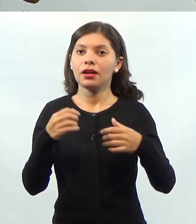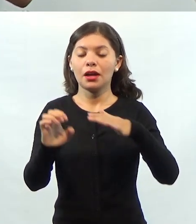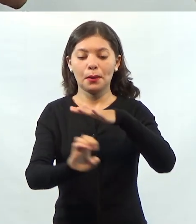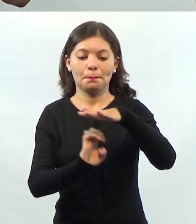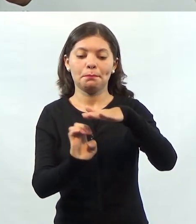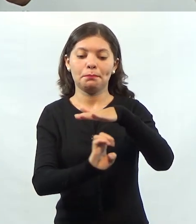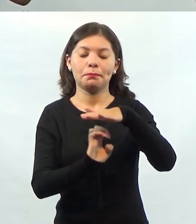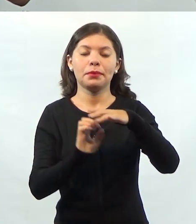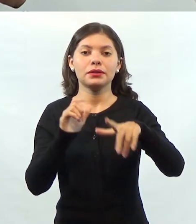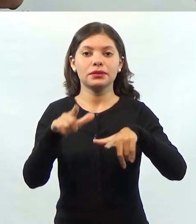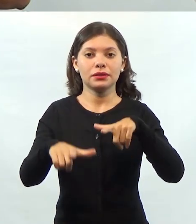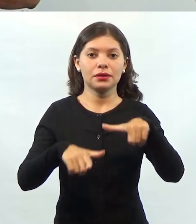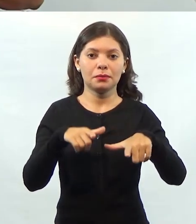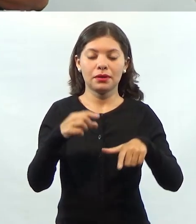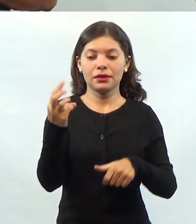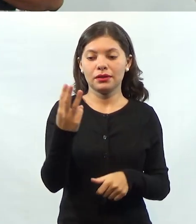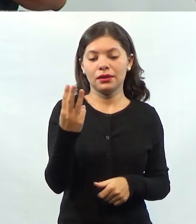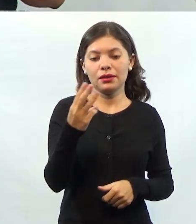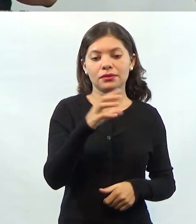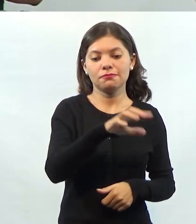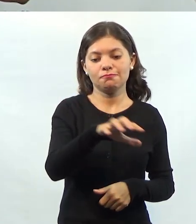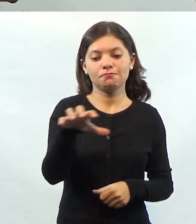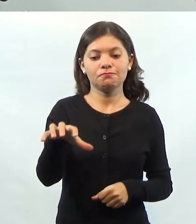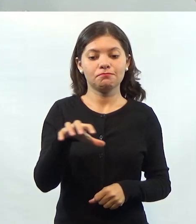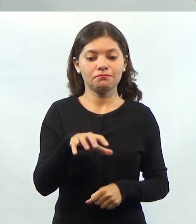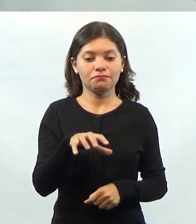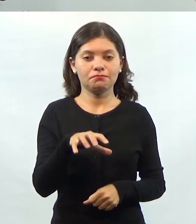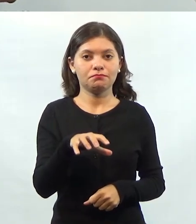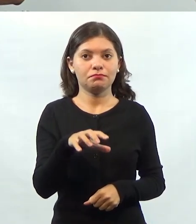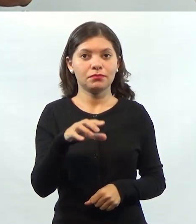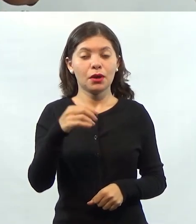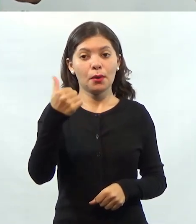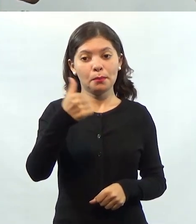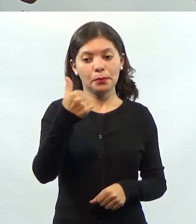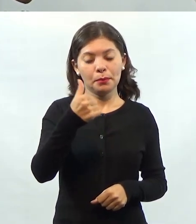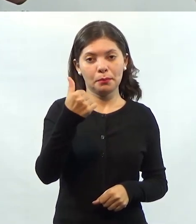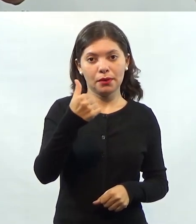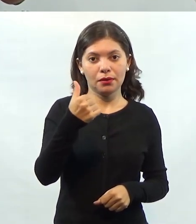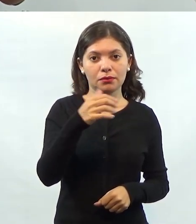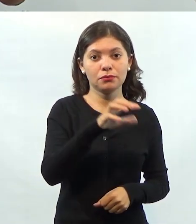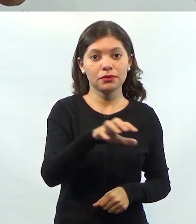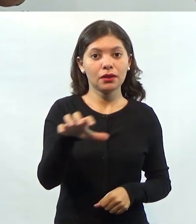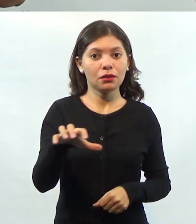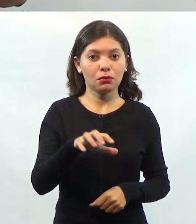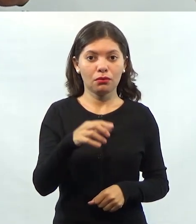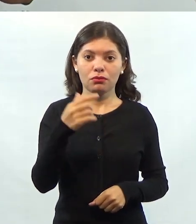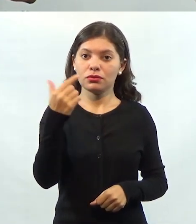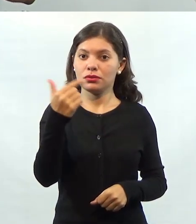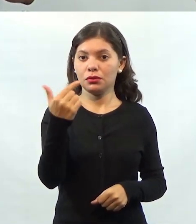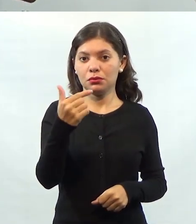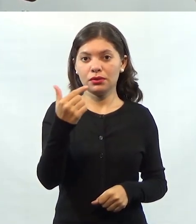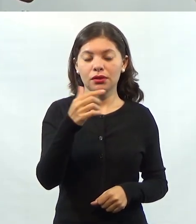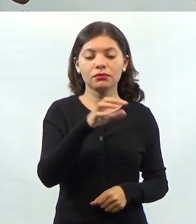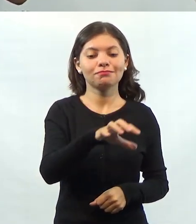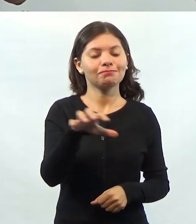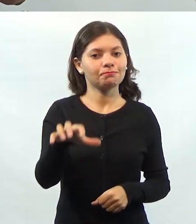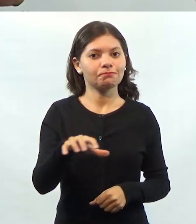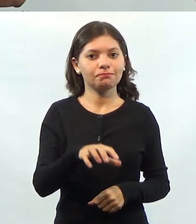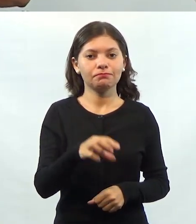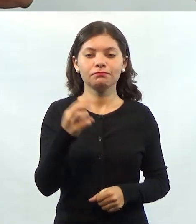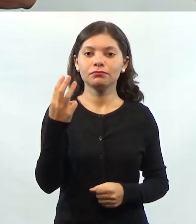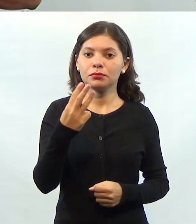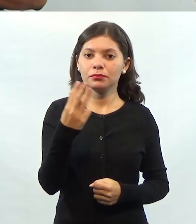trabalham em três setores. Setor primário, setor secundário e setor